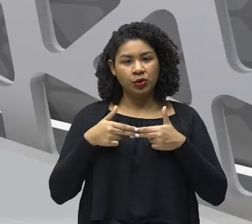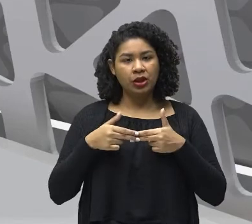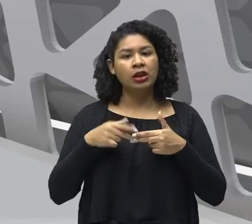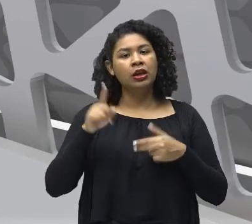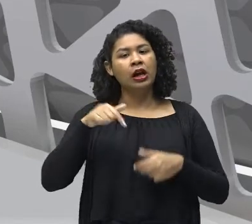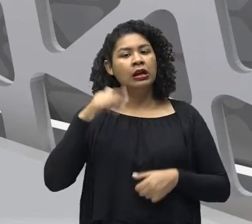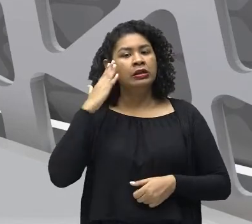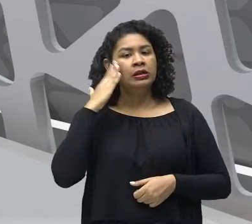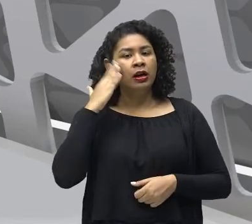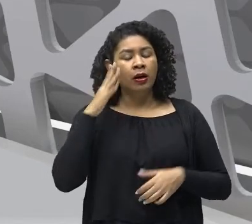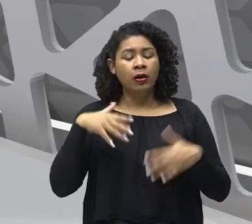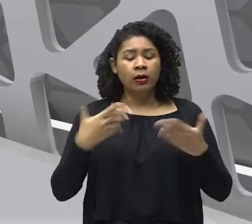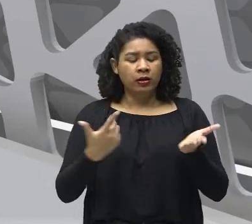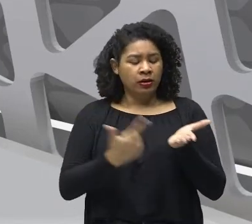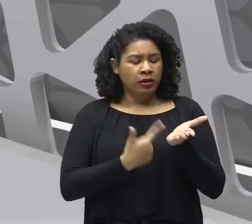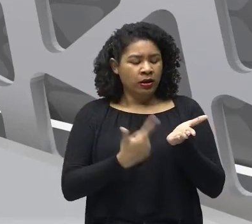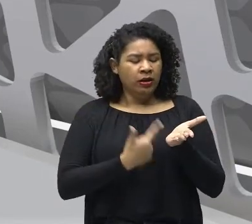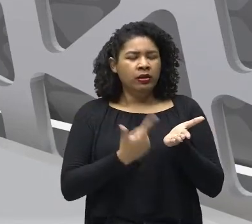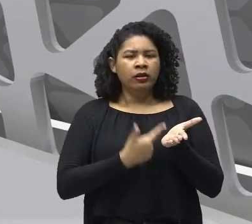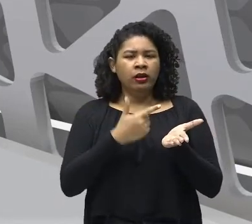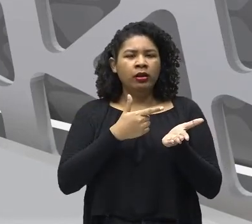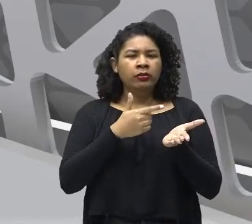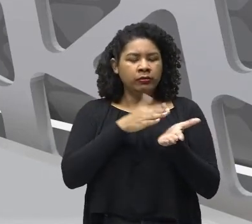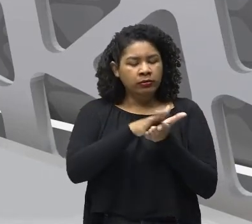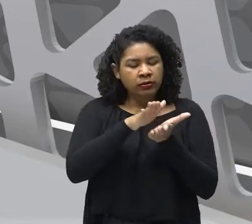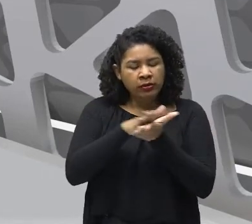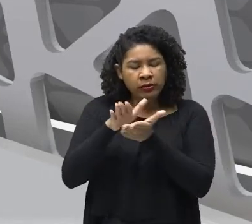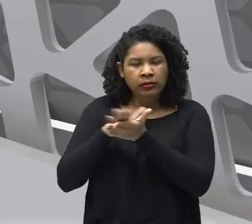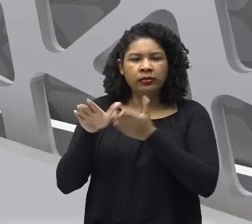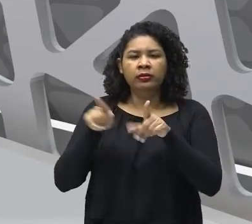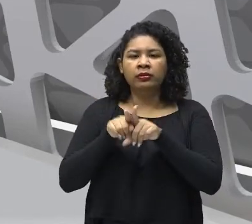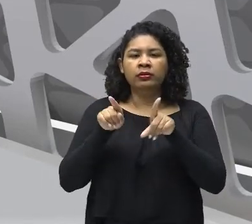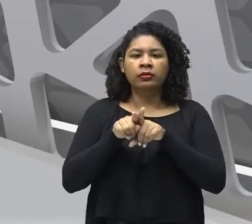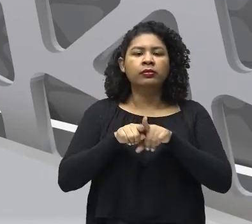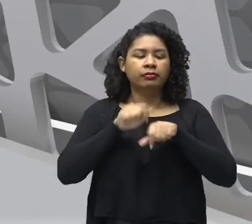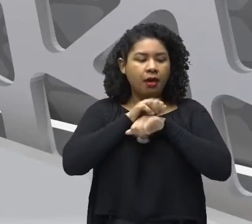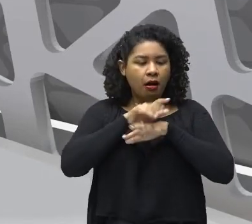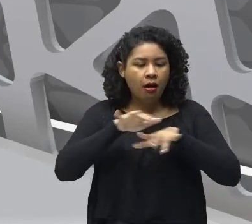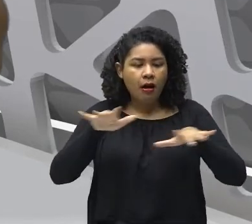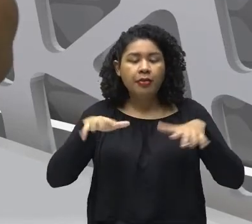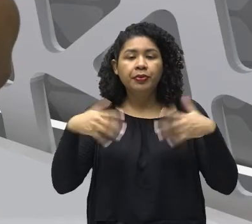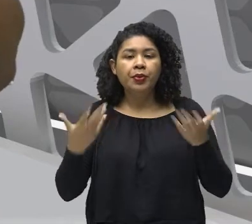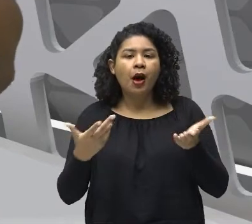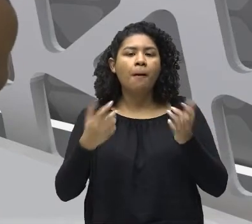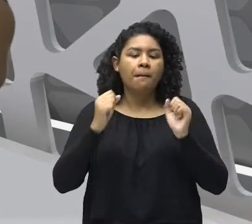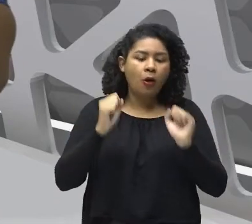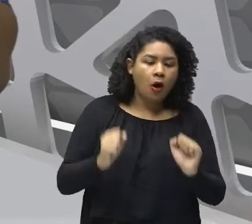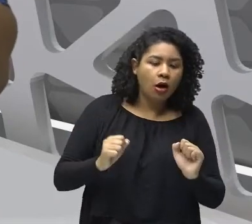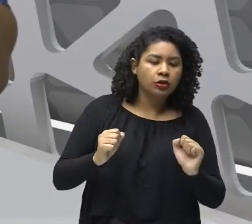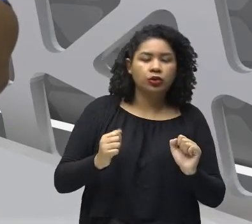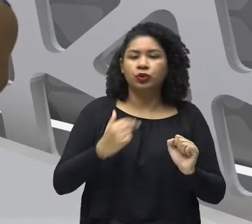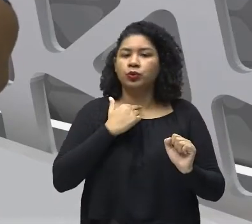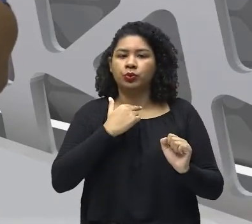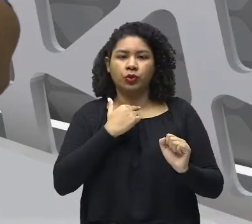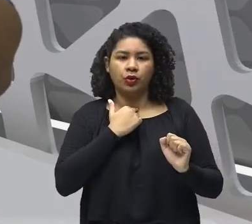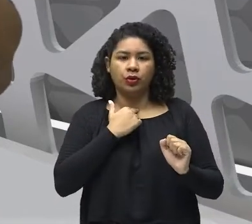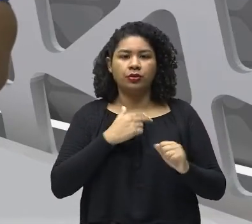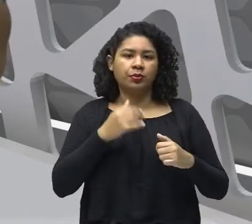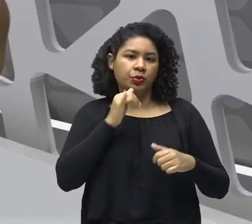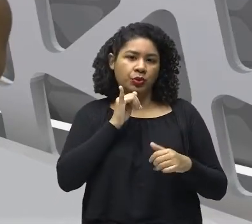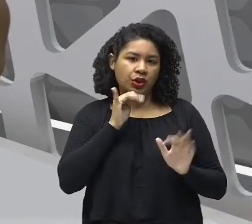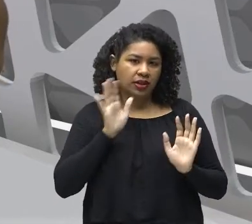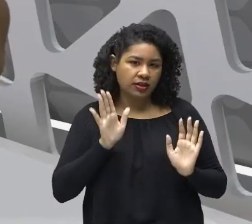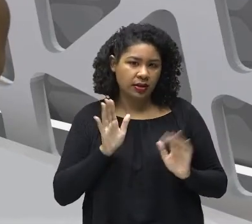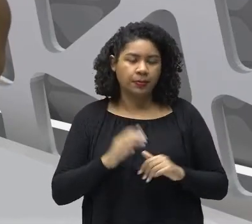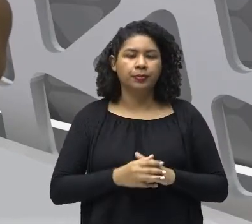livros eram publicados E dizer o que poderia Ou não poderia ser divulgado. Olha, vai aparecer uma pessoa Queimando aqui, Mas, por favor, Não